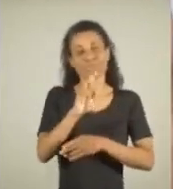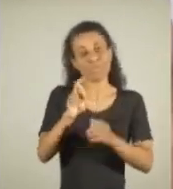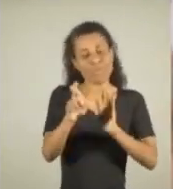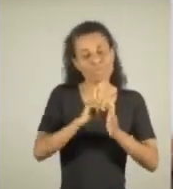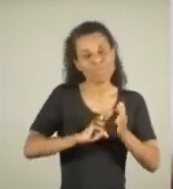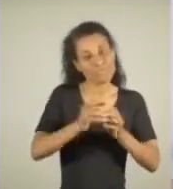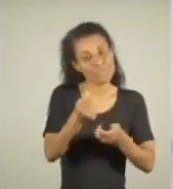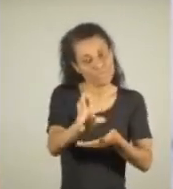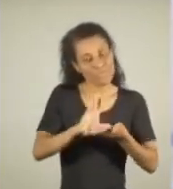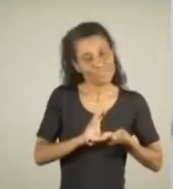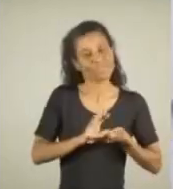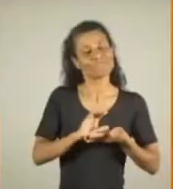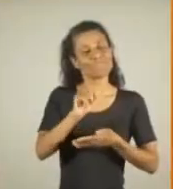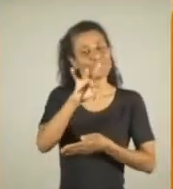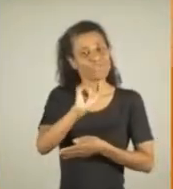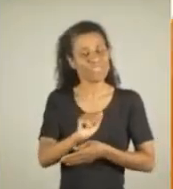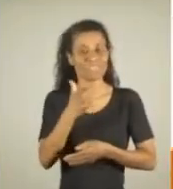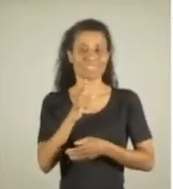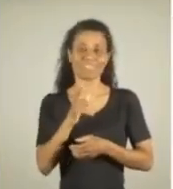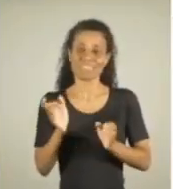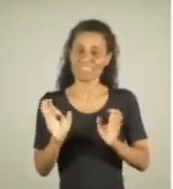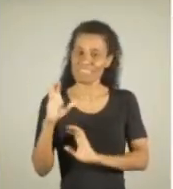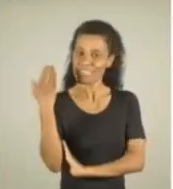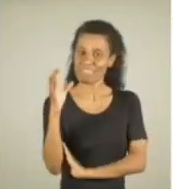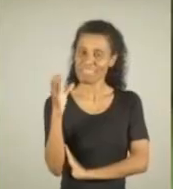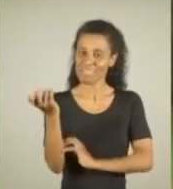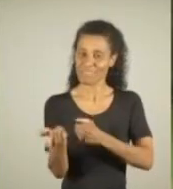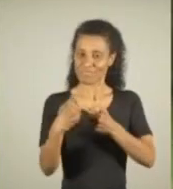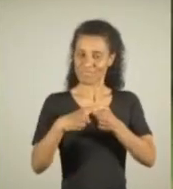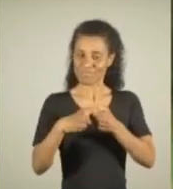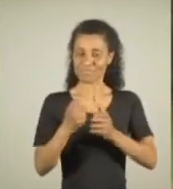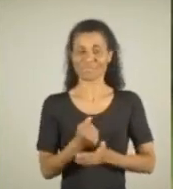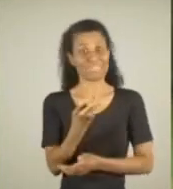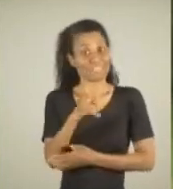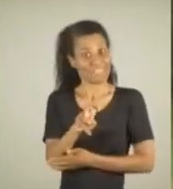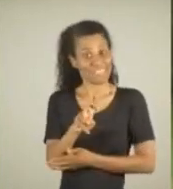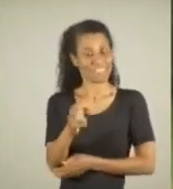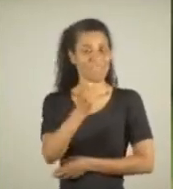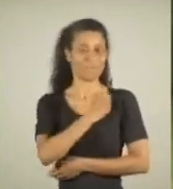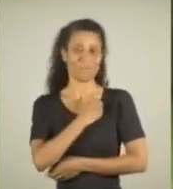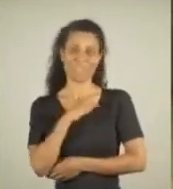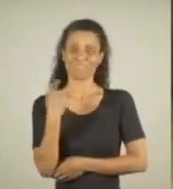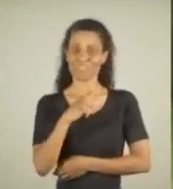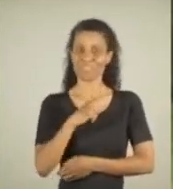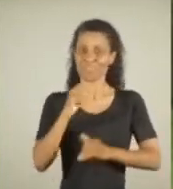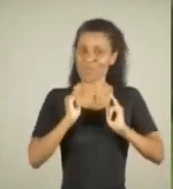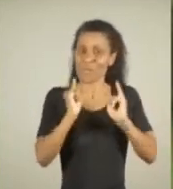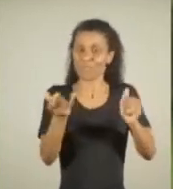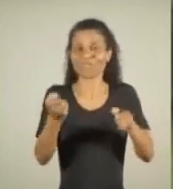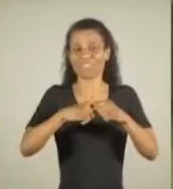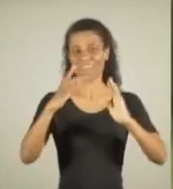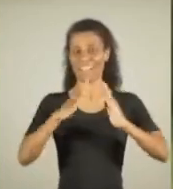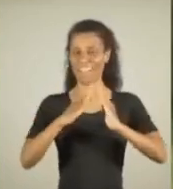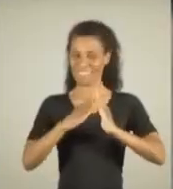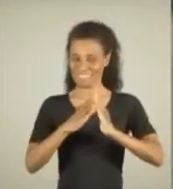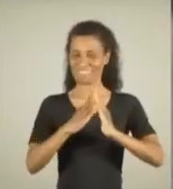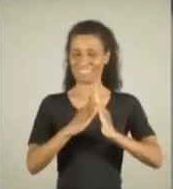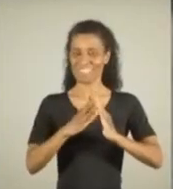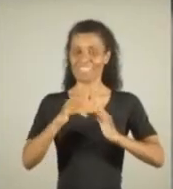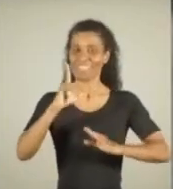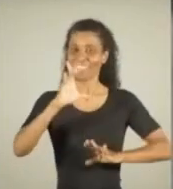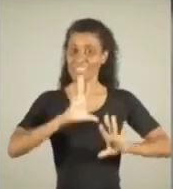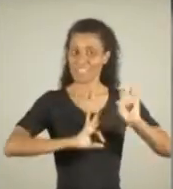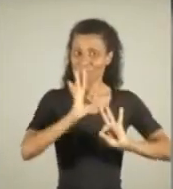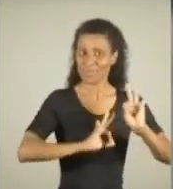ampliar o número de creches convenhadas. É 15! Com Melo, a gente que trabalha à noite vai ter ônibus para voltar para casa.